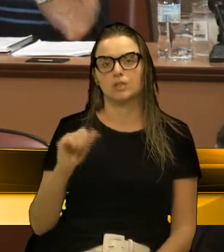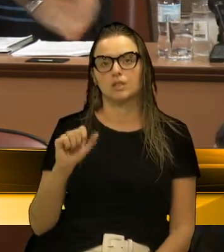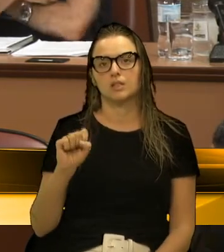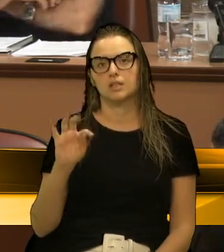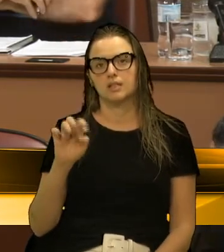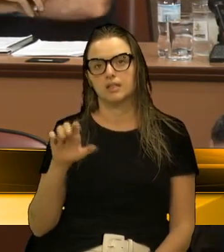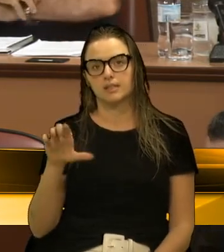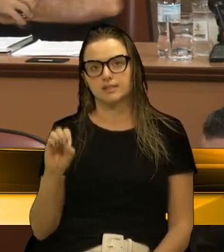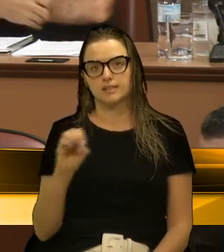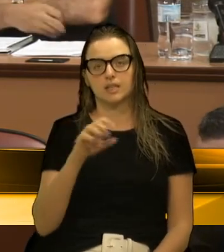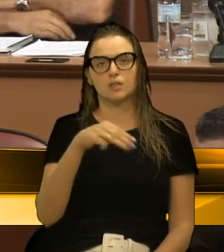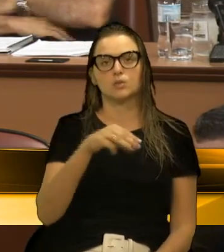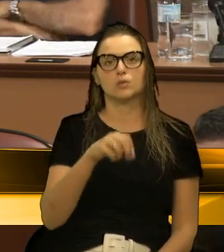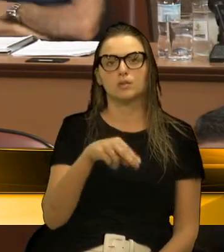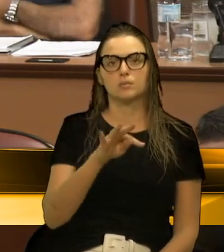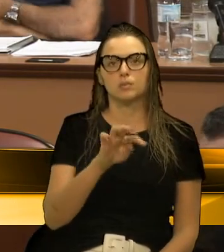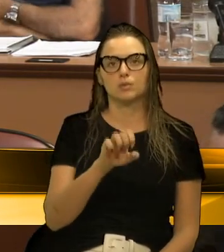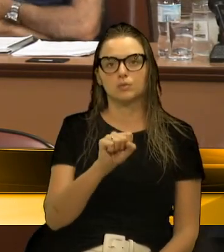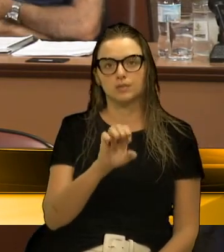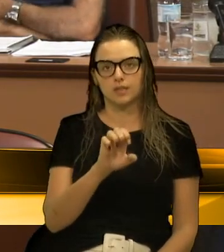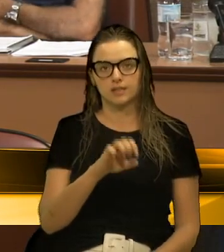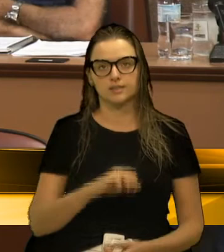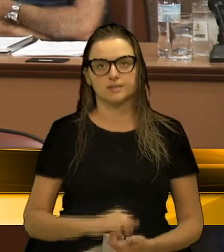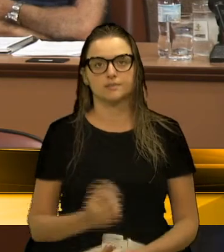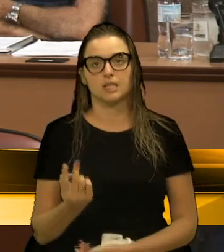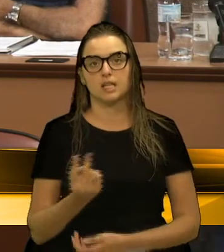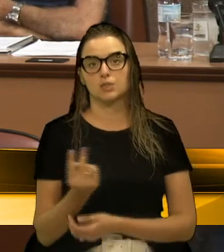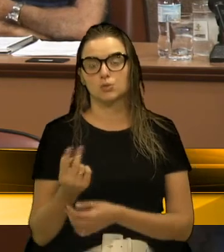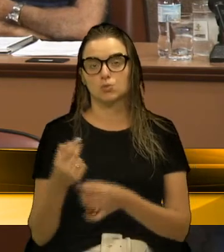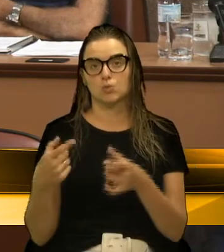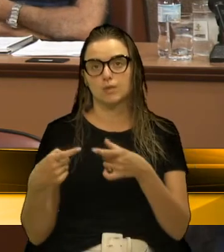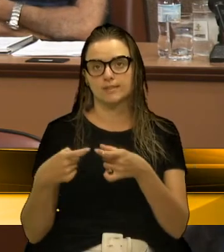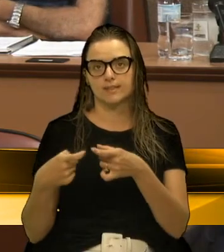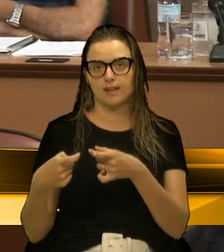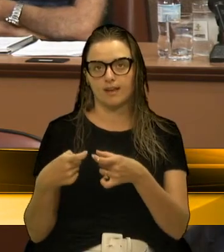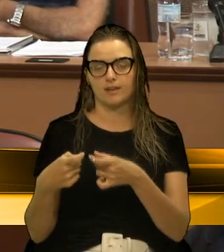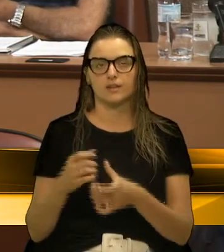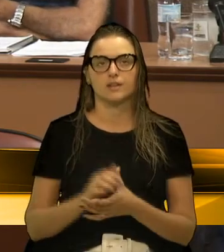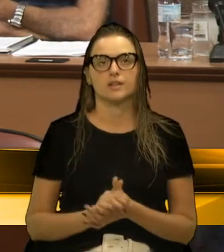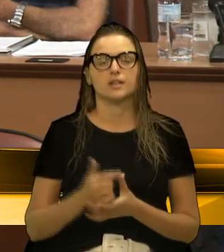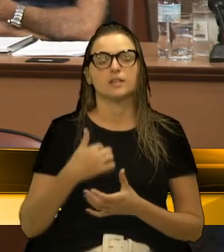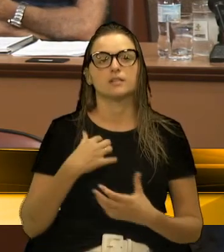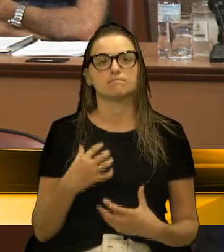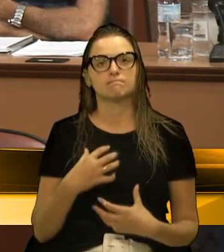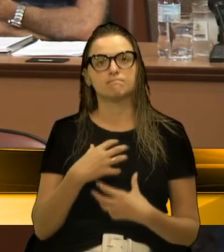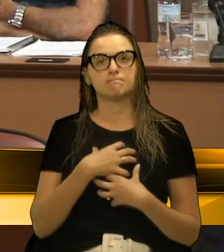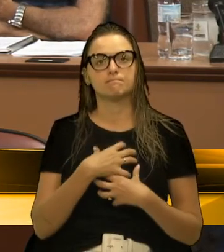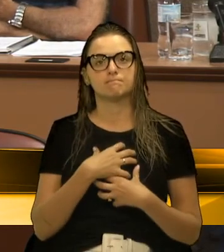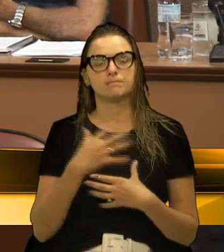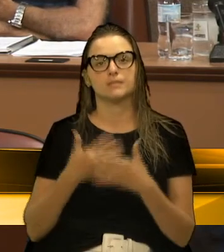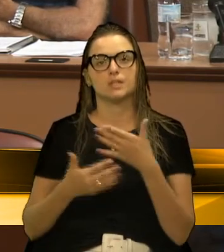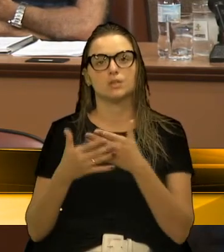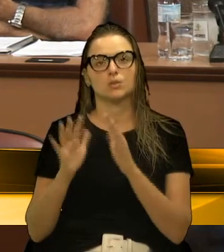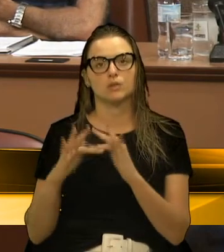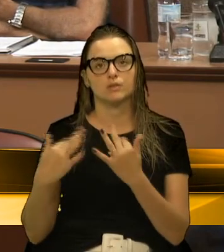de Montese. Então, trago aqui neste plenário meus sentimentos à família, aos amigos,